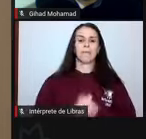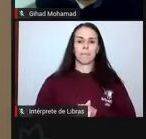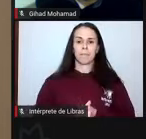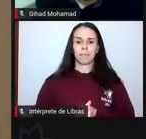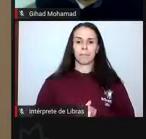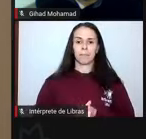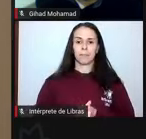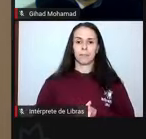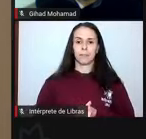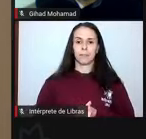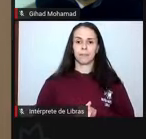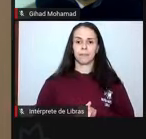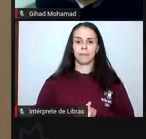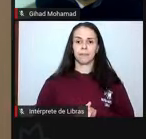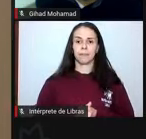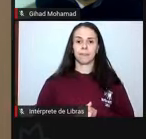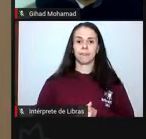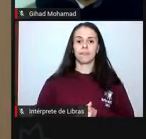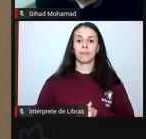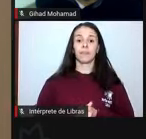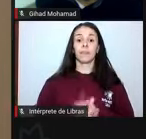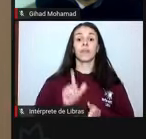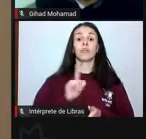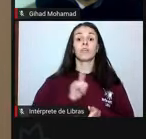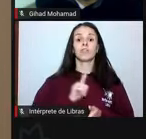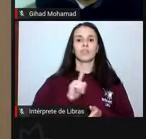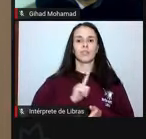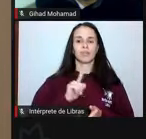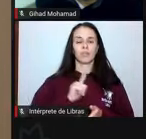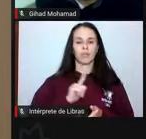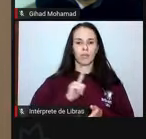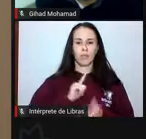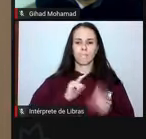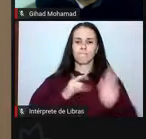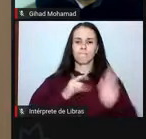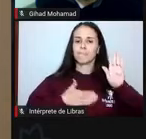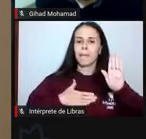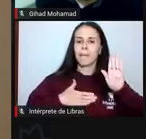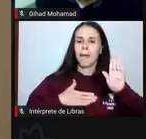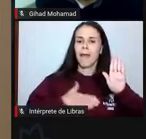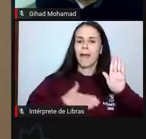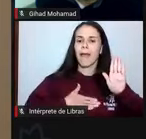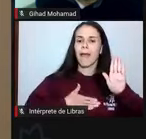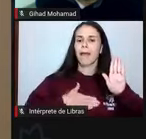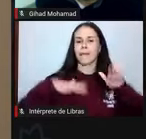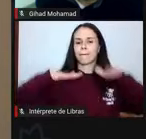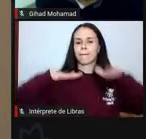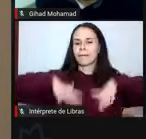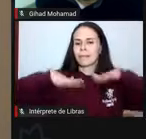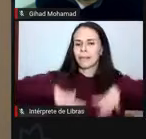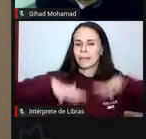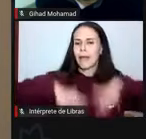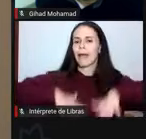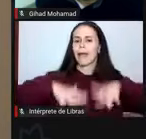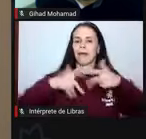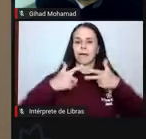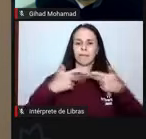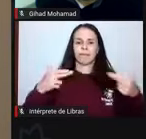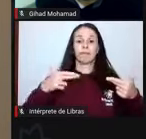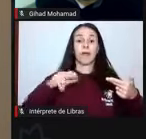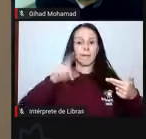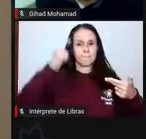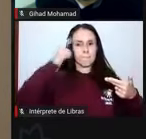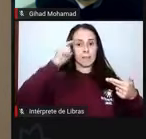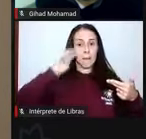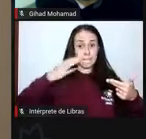com a promessa, depois de tantas manifestações e protestos, de que em março do ano seguinte seria esse orçamento